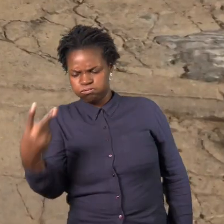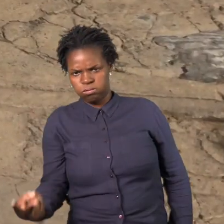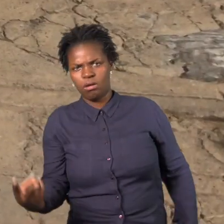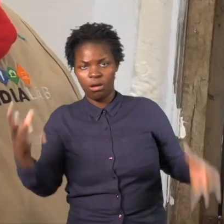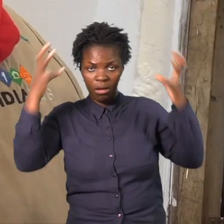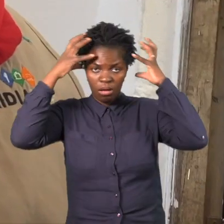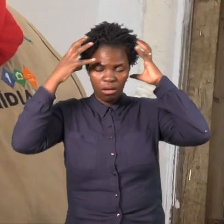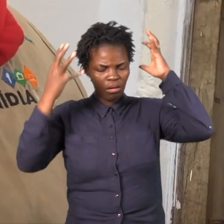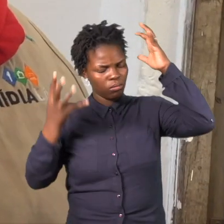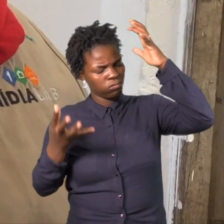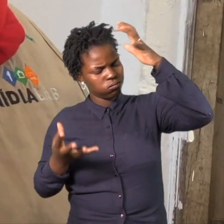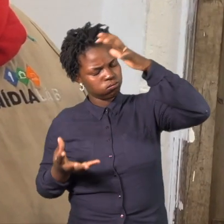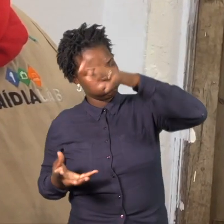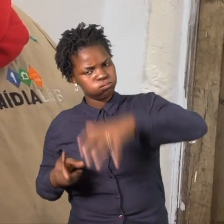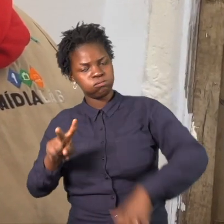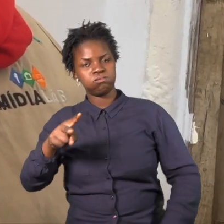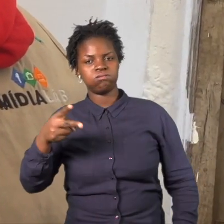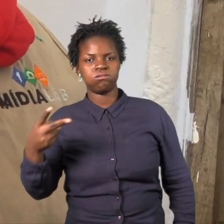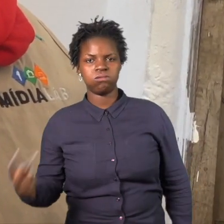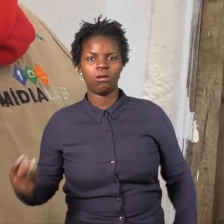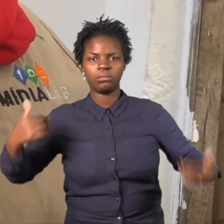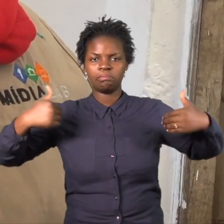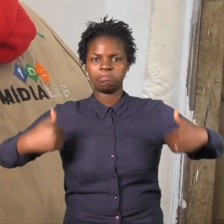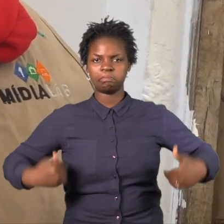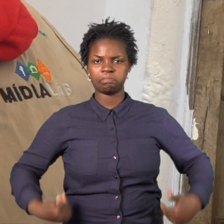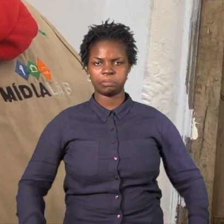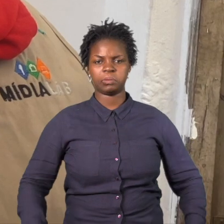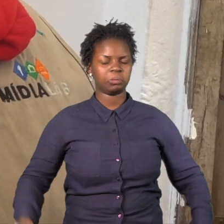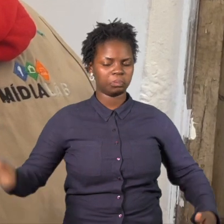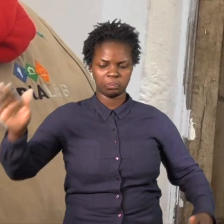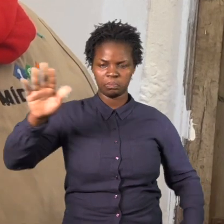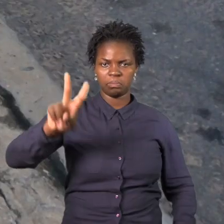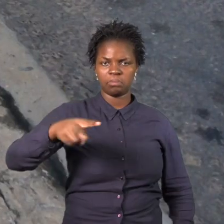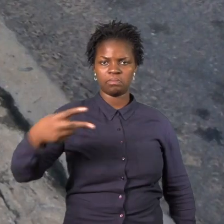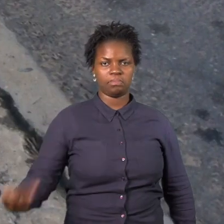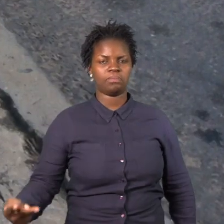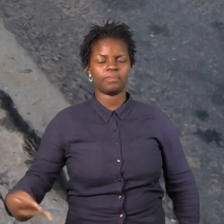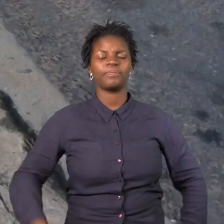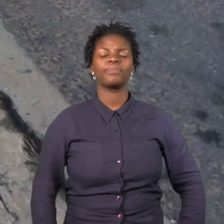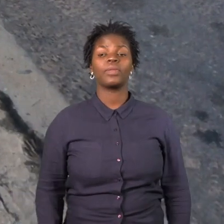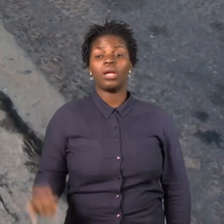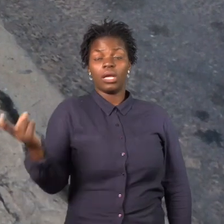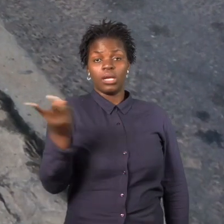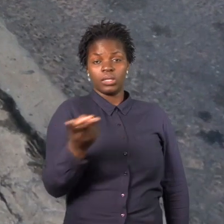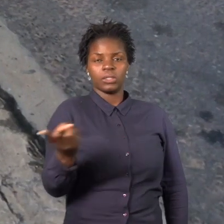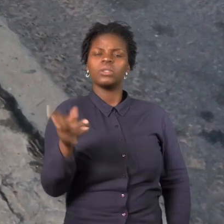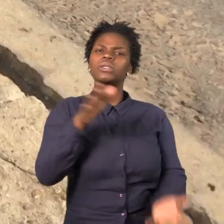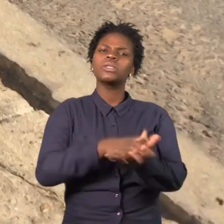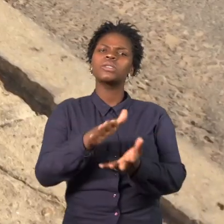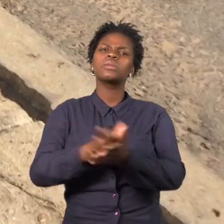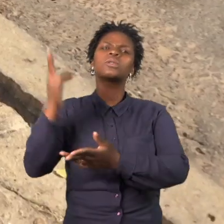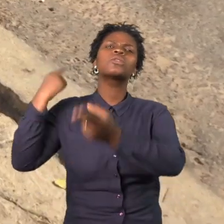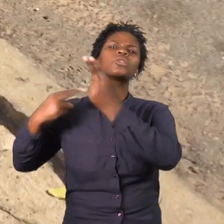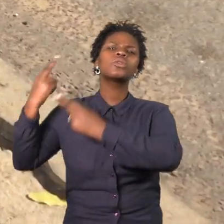Otávio e Jonas Xavier contam um drama vivido no leito hospitalar para salvar suas vidas. Tinha quase uma, quase de uma semana no